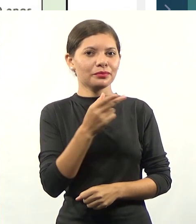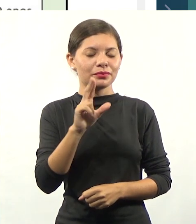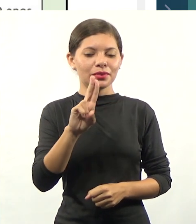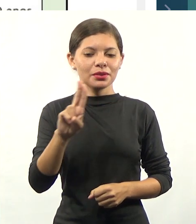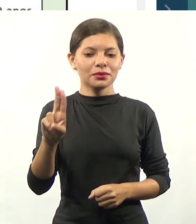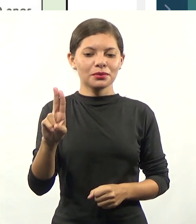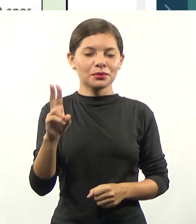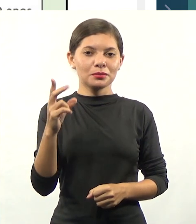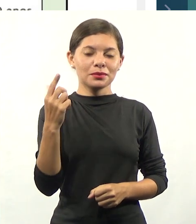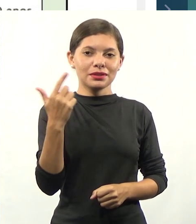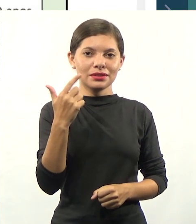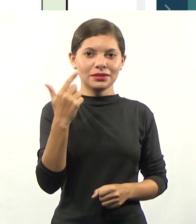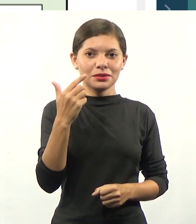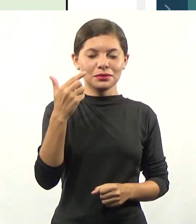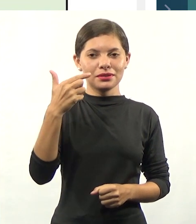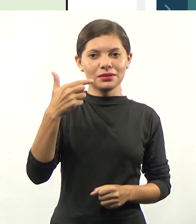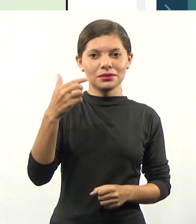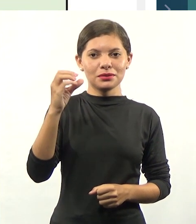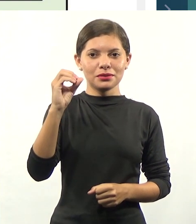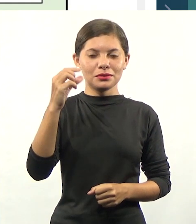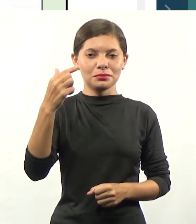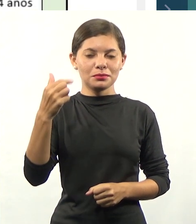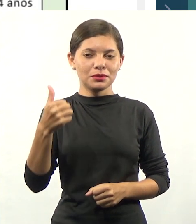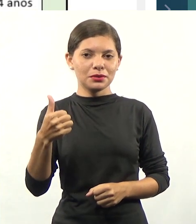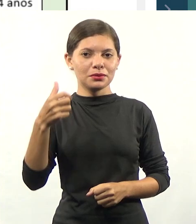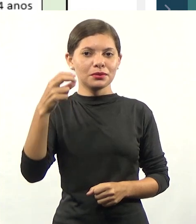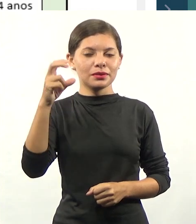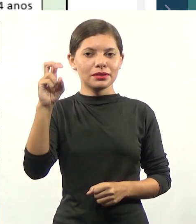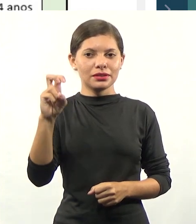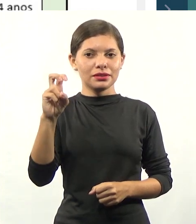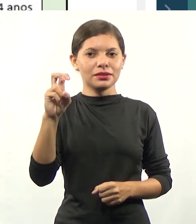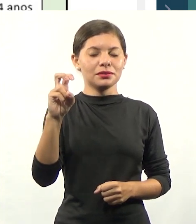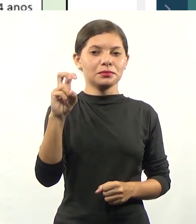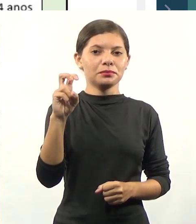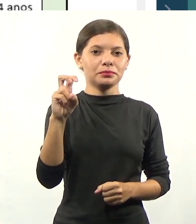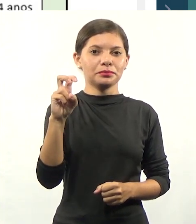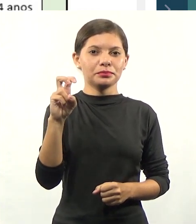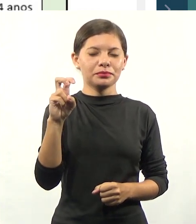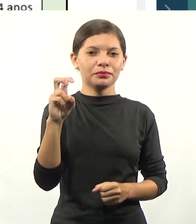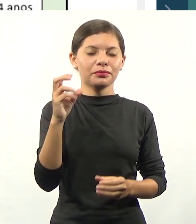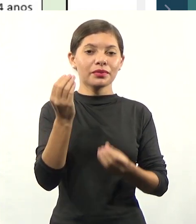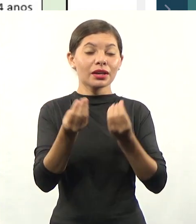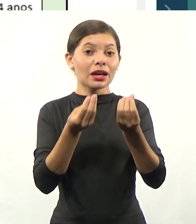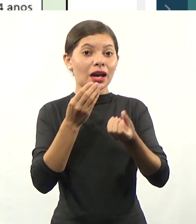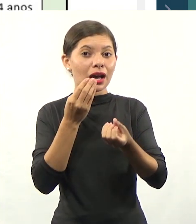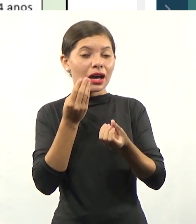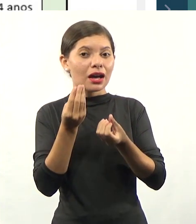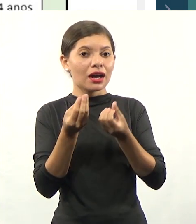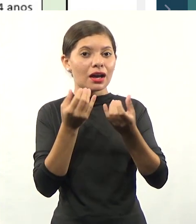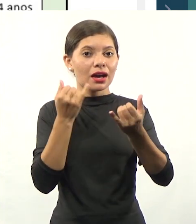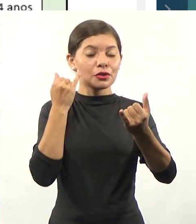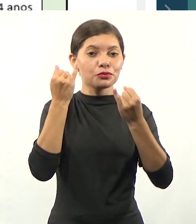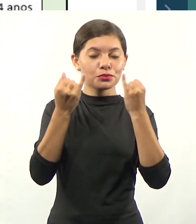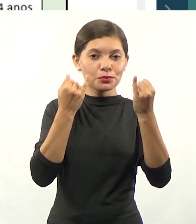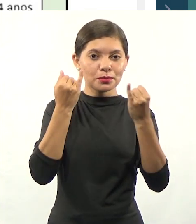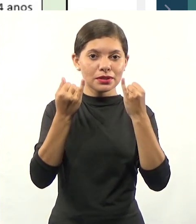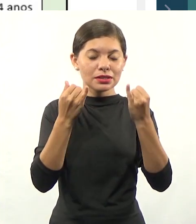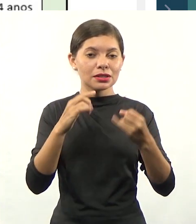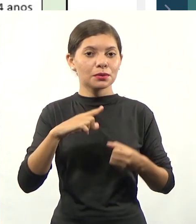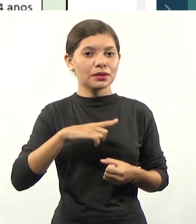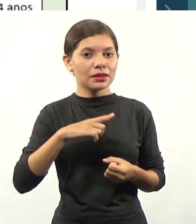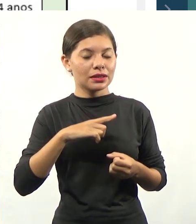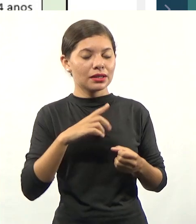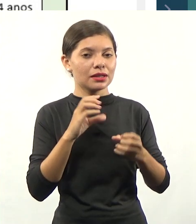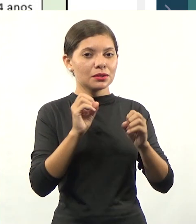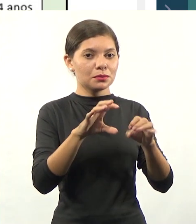segunda edição em 2015, e aí, de modo a condensar a informação. Então, a gente tem a educação básica, que é o